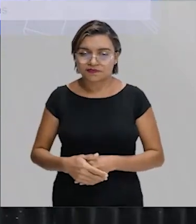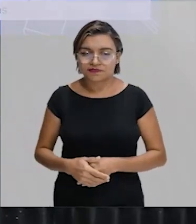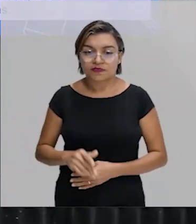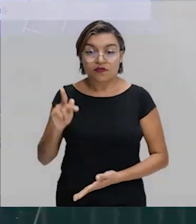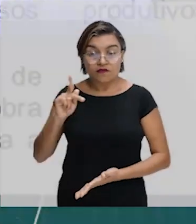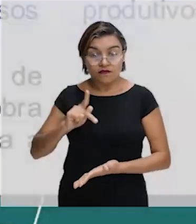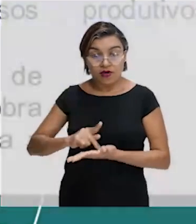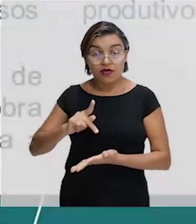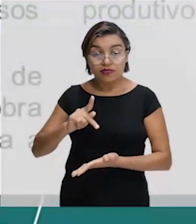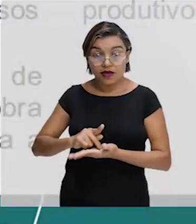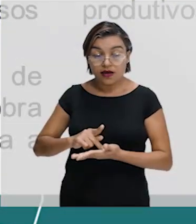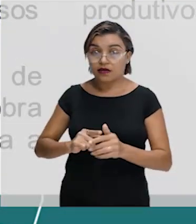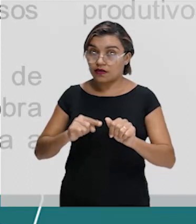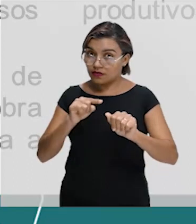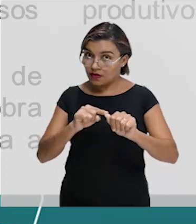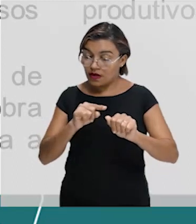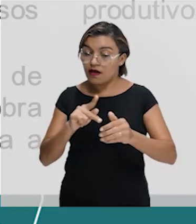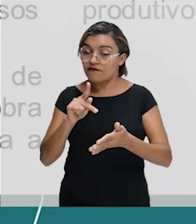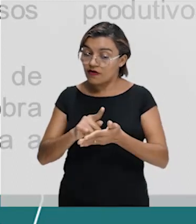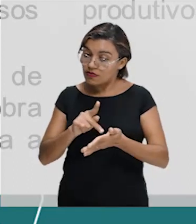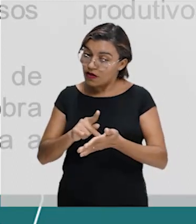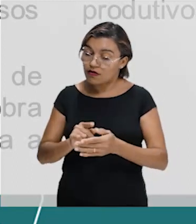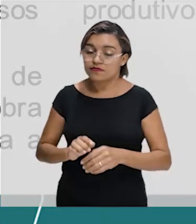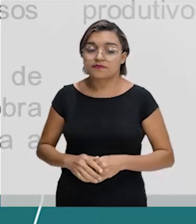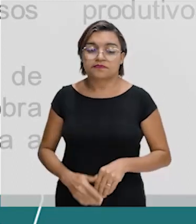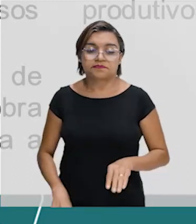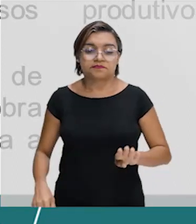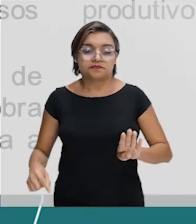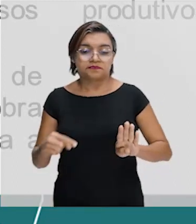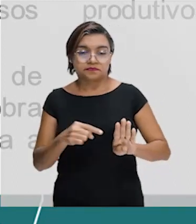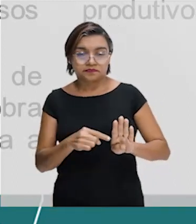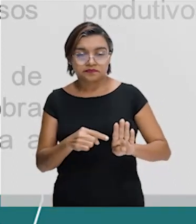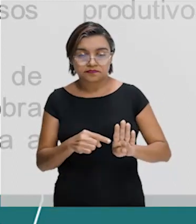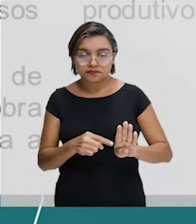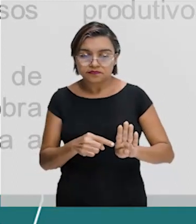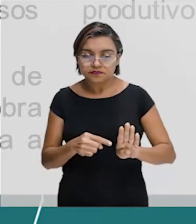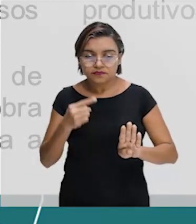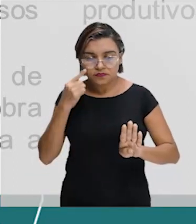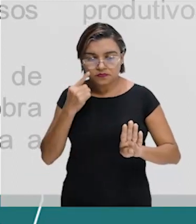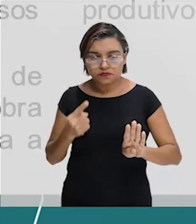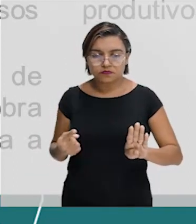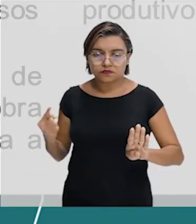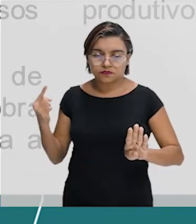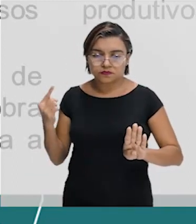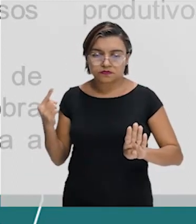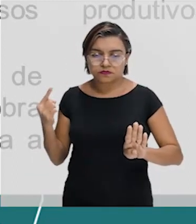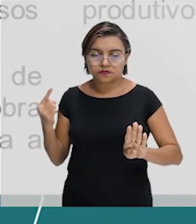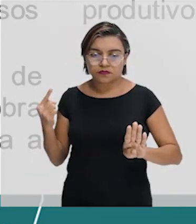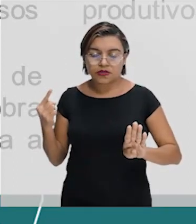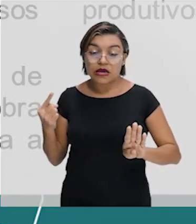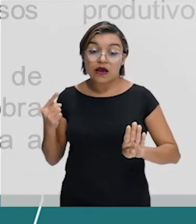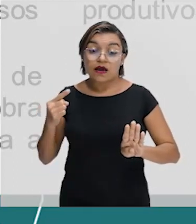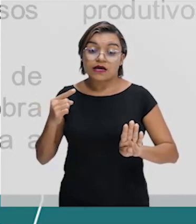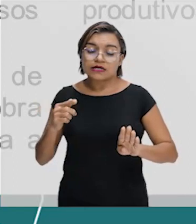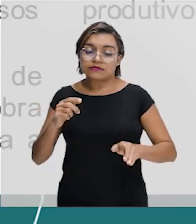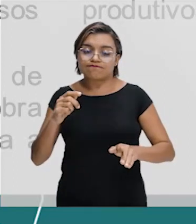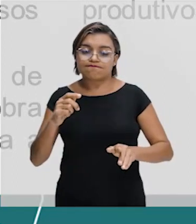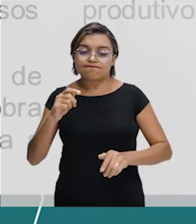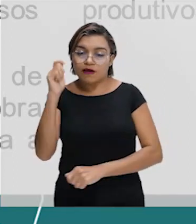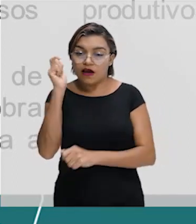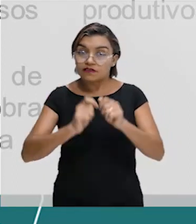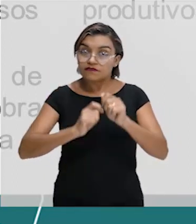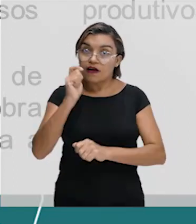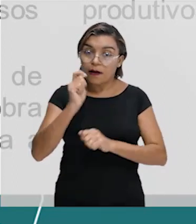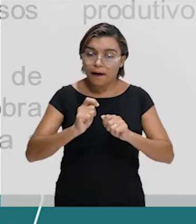alternativa que eu estou procurando. Letra B. O deslocamento das fábricas permite a aquisição de